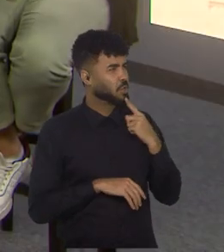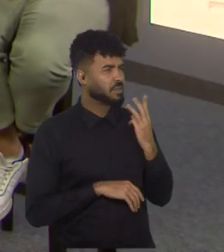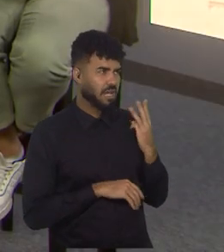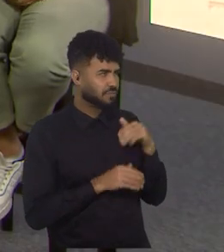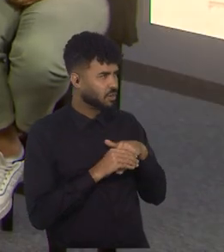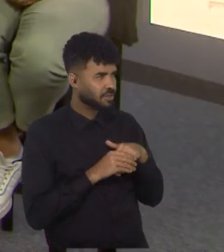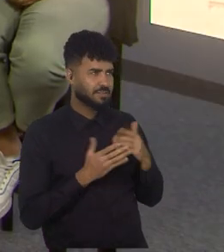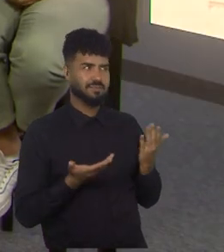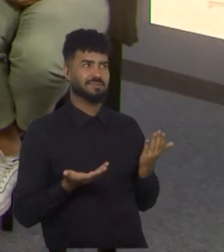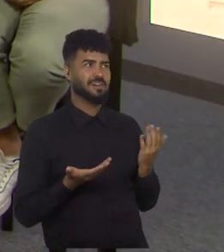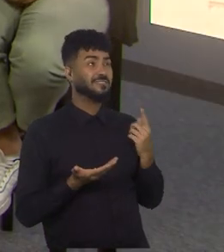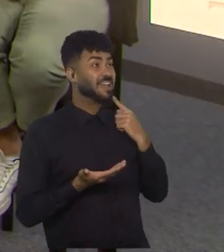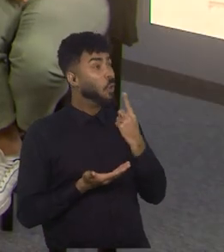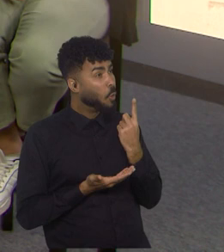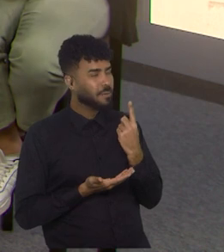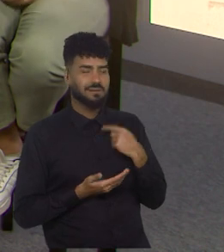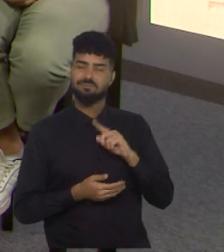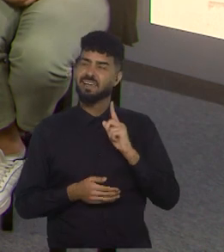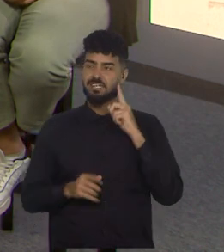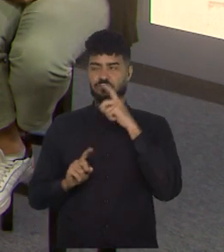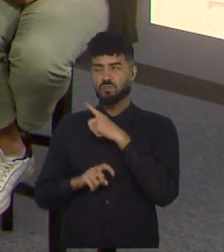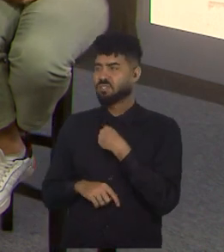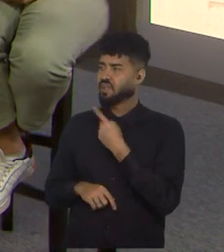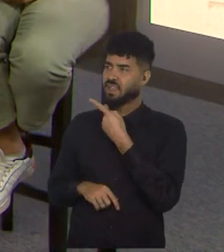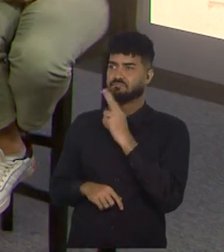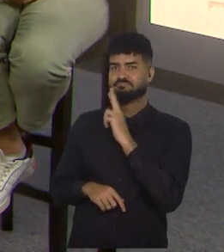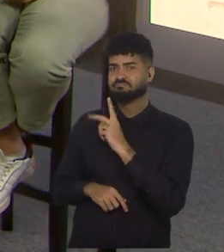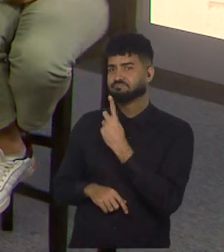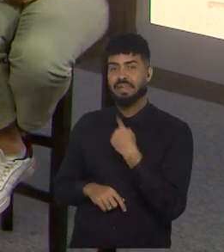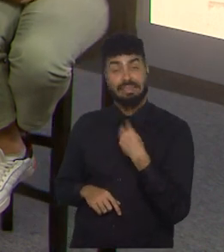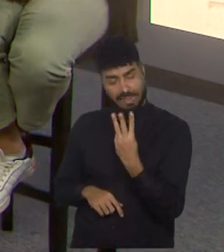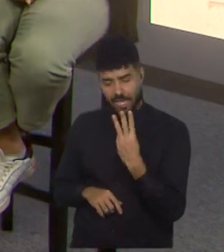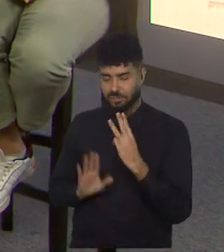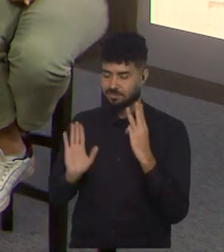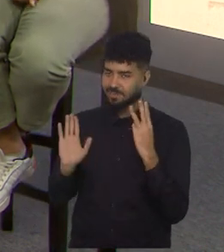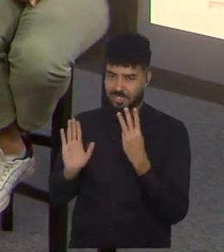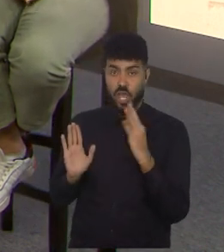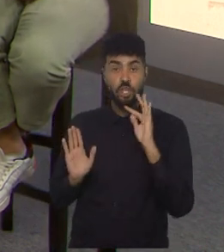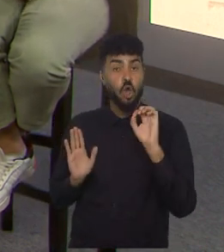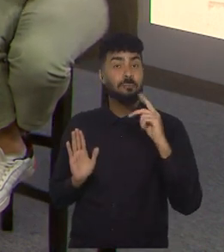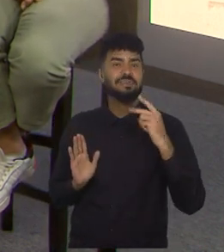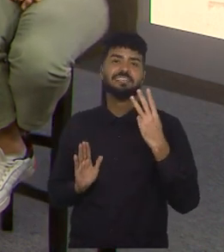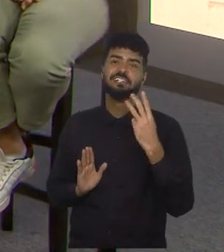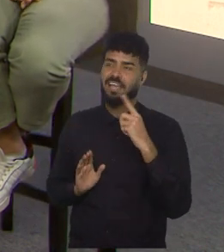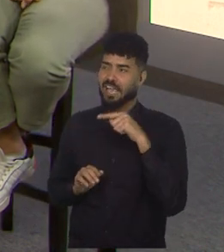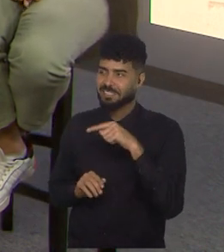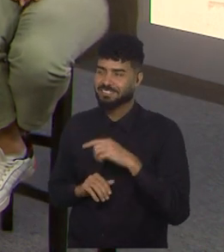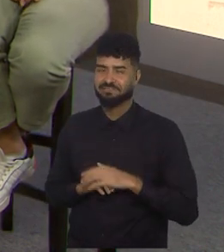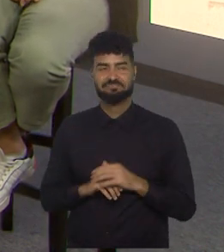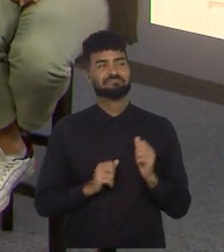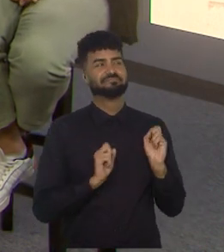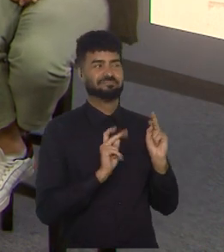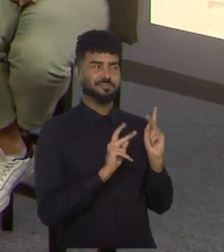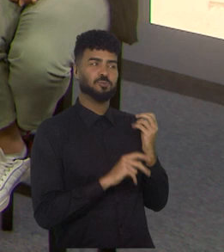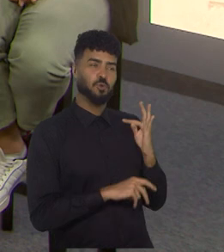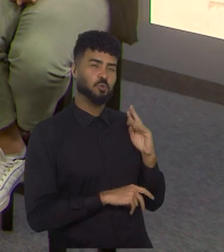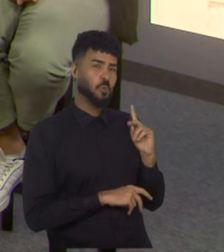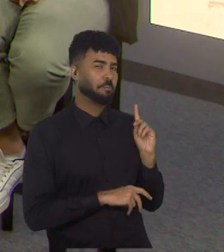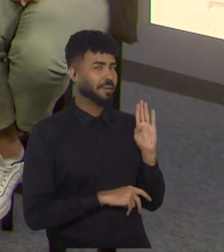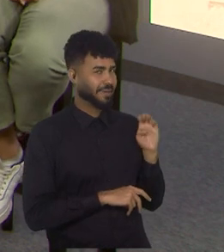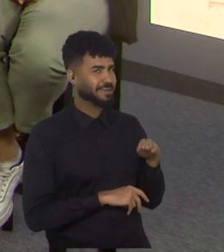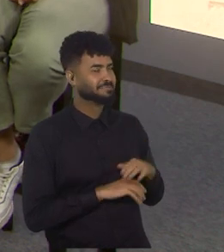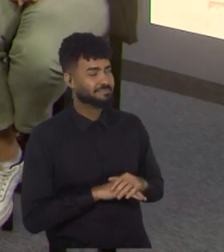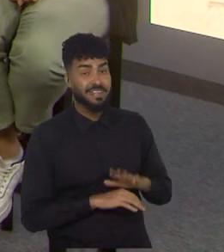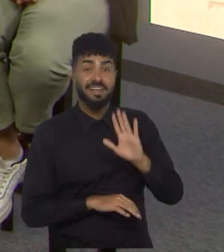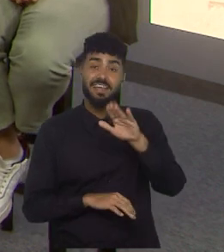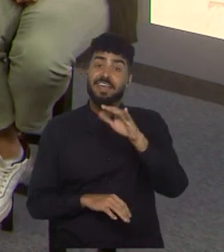registrado. Eu tenho dificuldade de escolher um só, meu top 3 é esse. Tudo bem. top 3 é esse. Tudo bem. Gente, infelizmente, esse papo